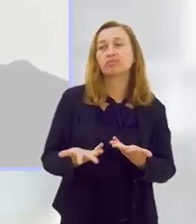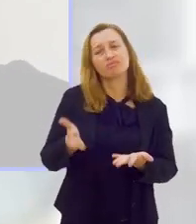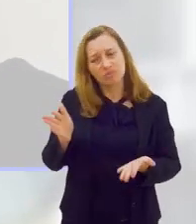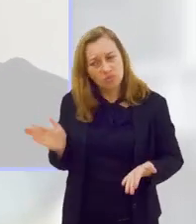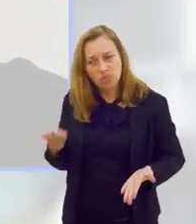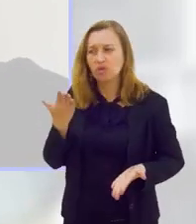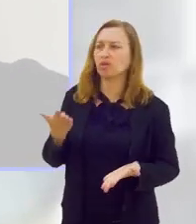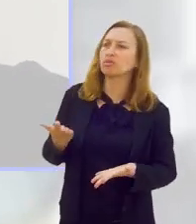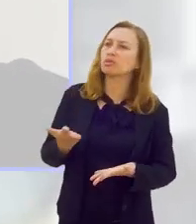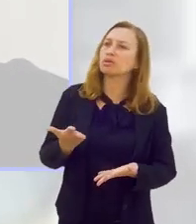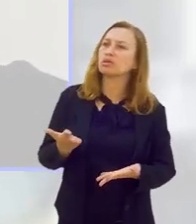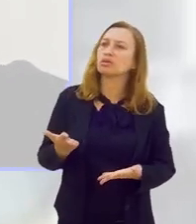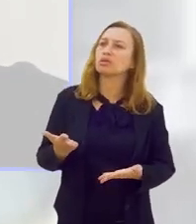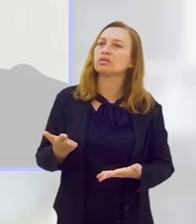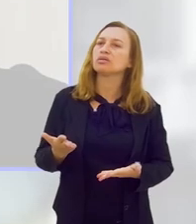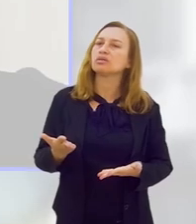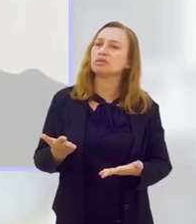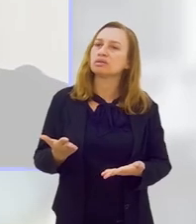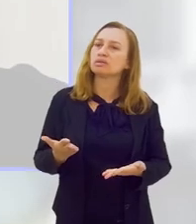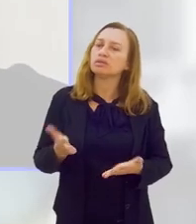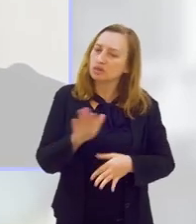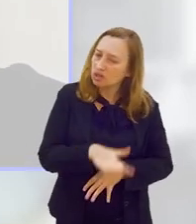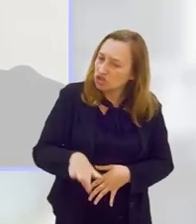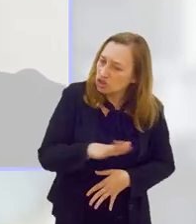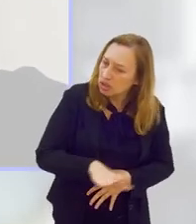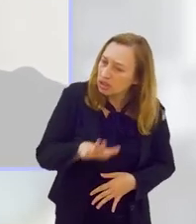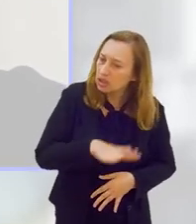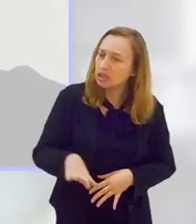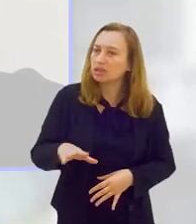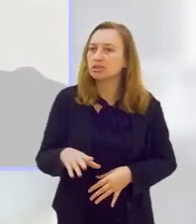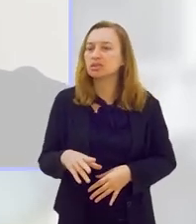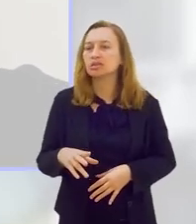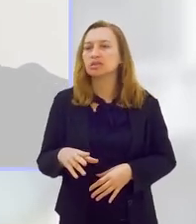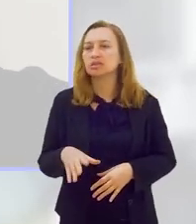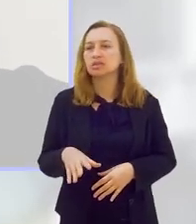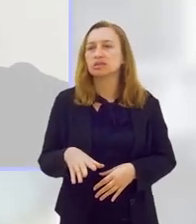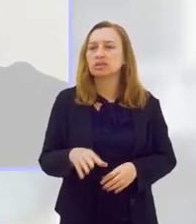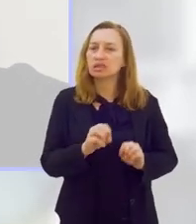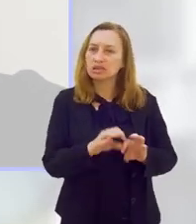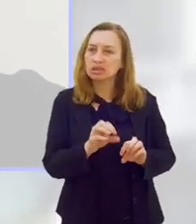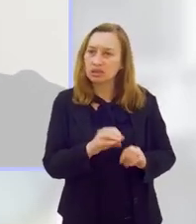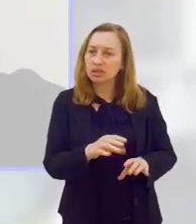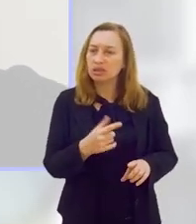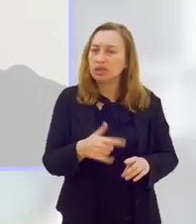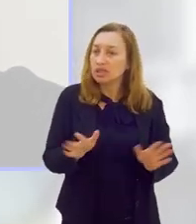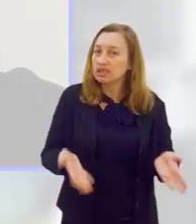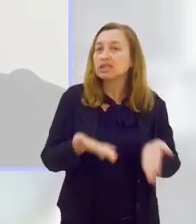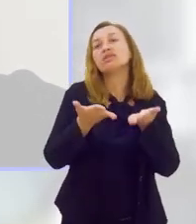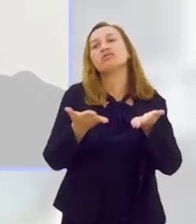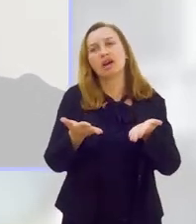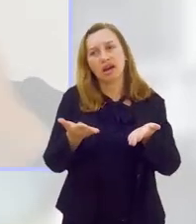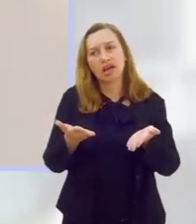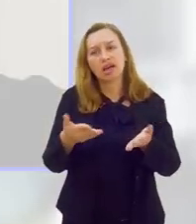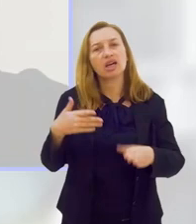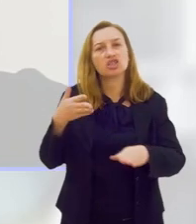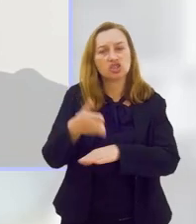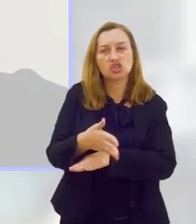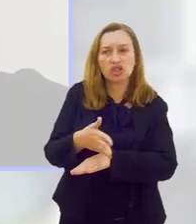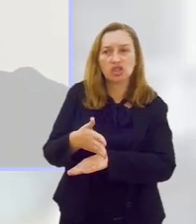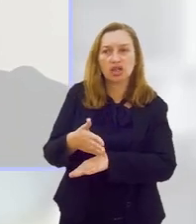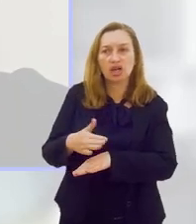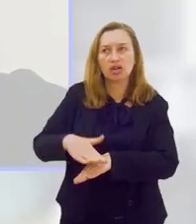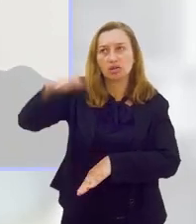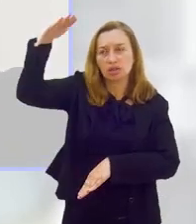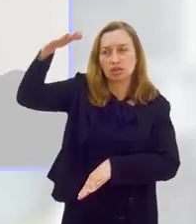vamos lá atrás, vamos nas crianças, nas juventudes, nos jovens. Por quê? incentivar a ele chegar lá na